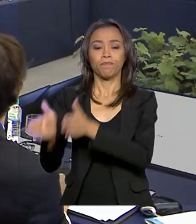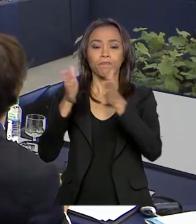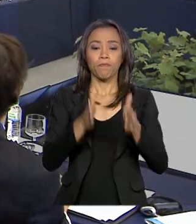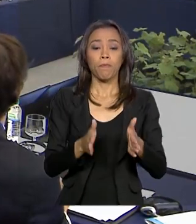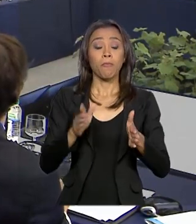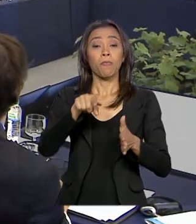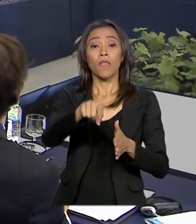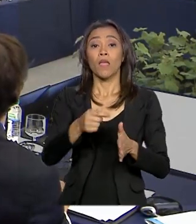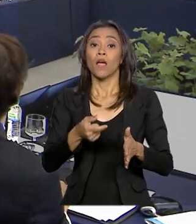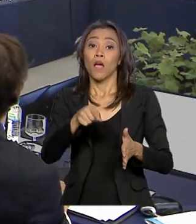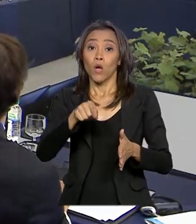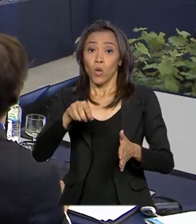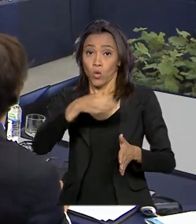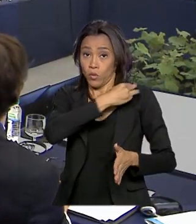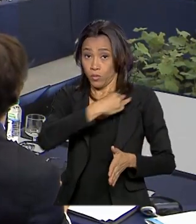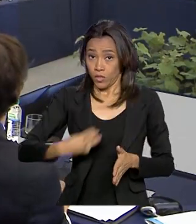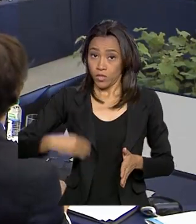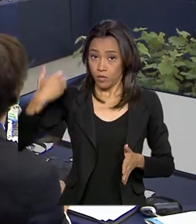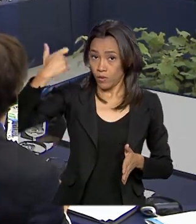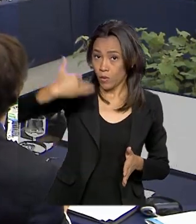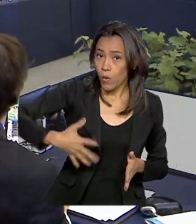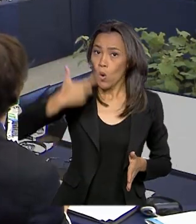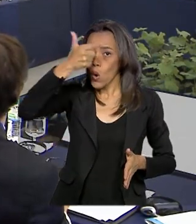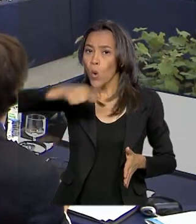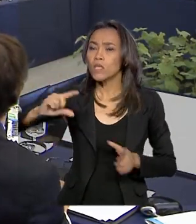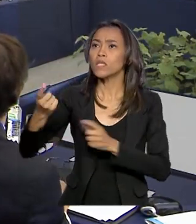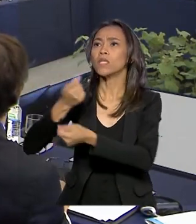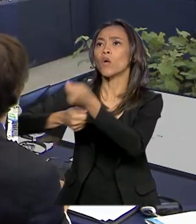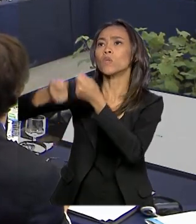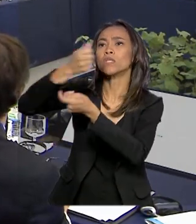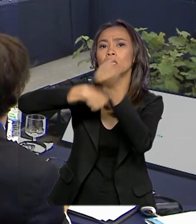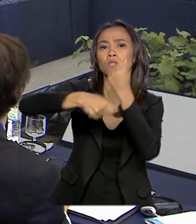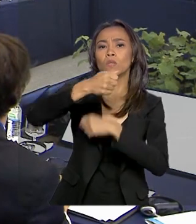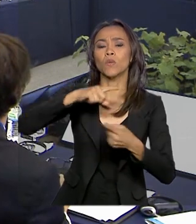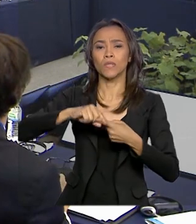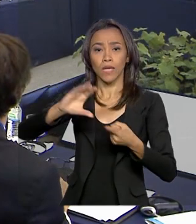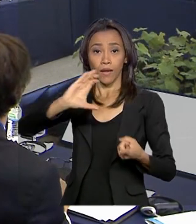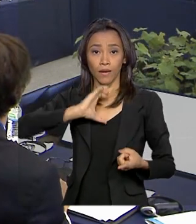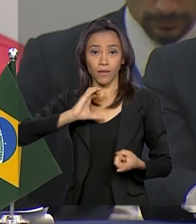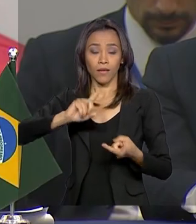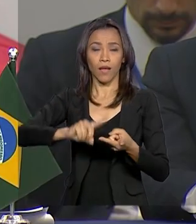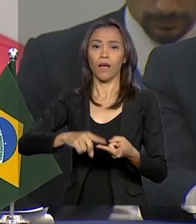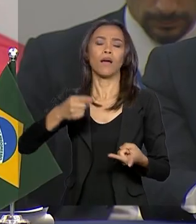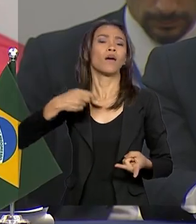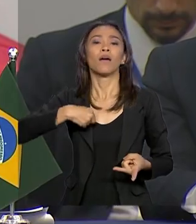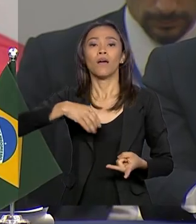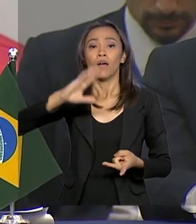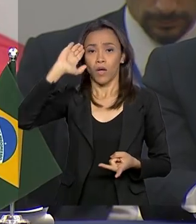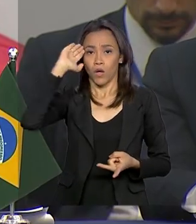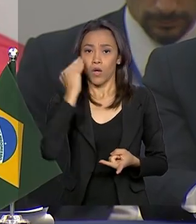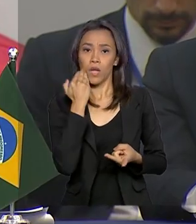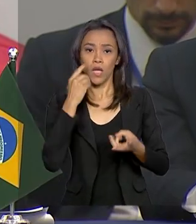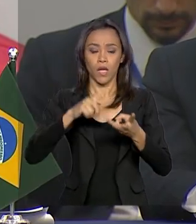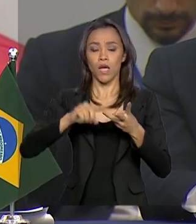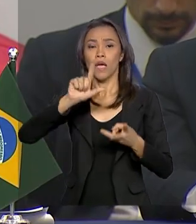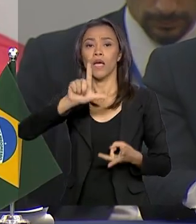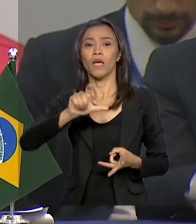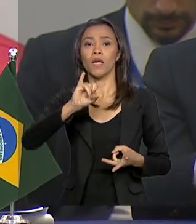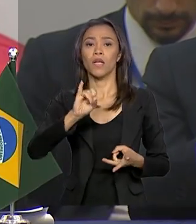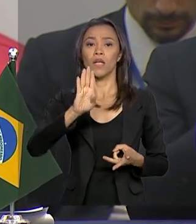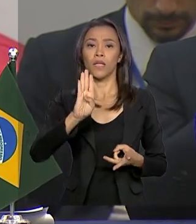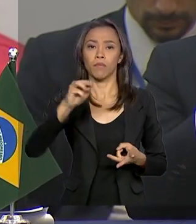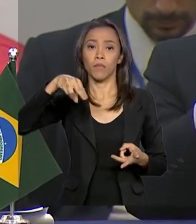sobre o andamento de outras negociações com países como Canadá, Coreia e Líbano e nas áreas de segurança nas